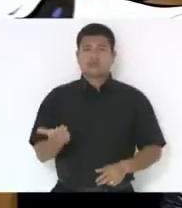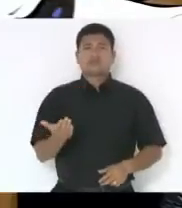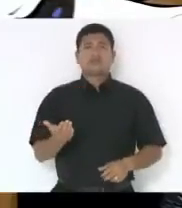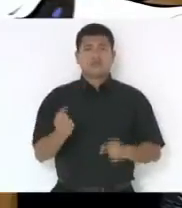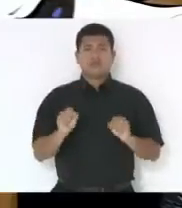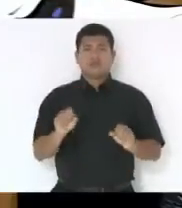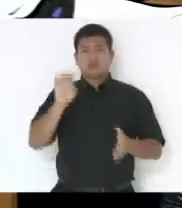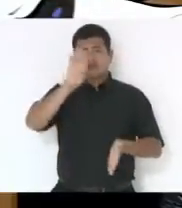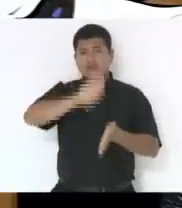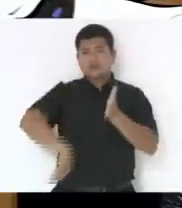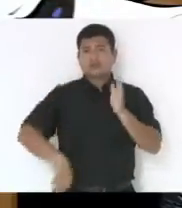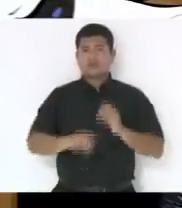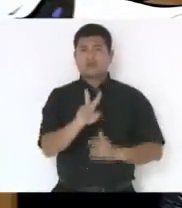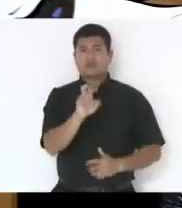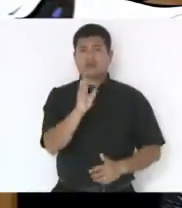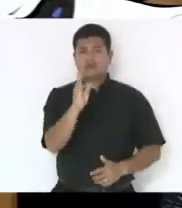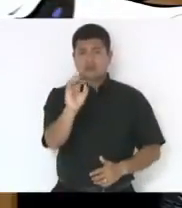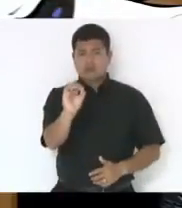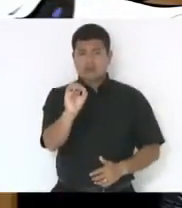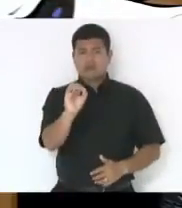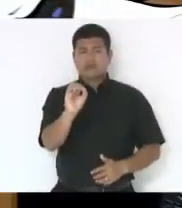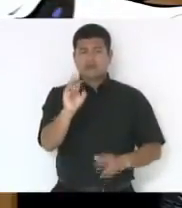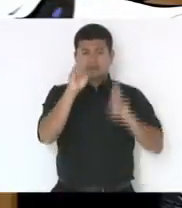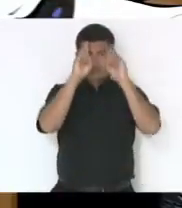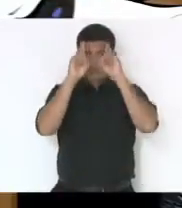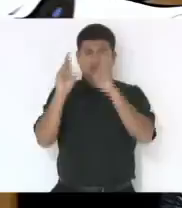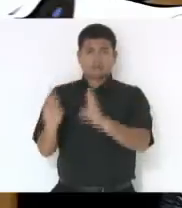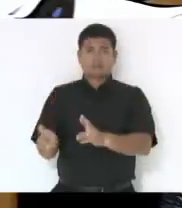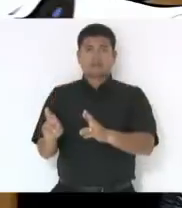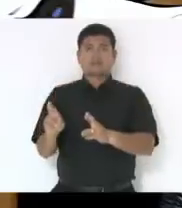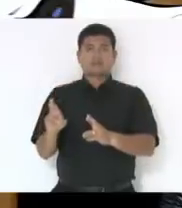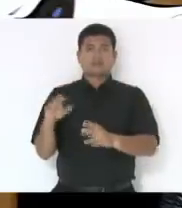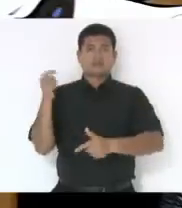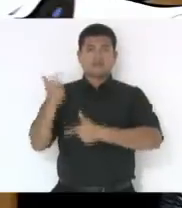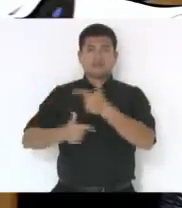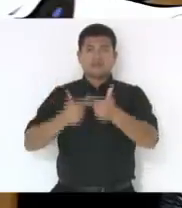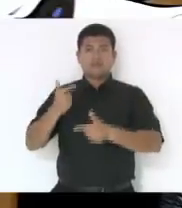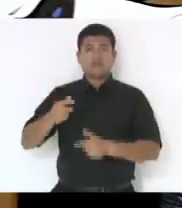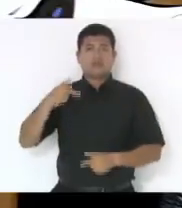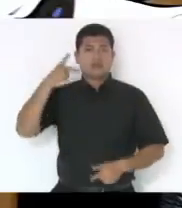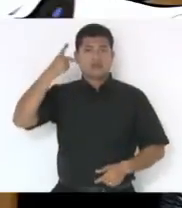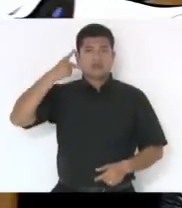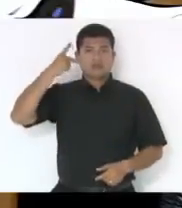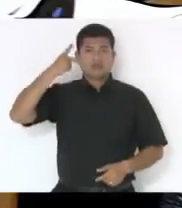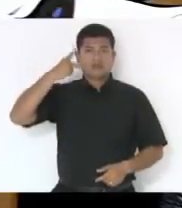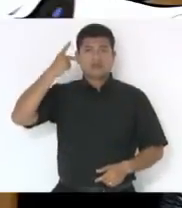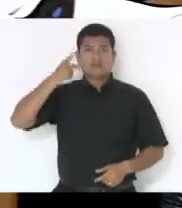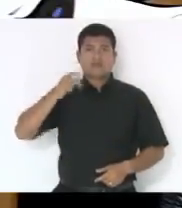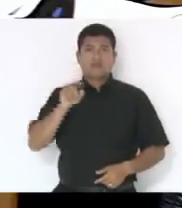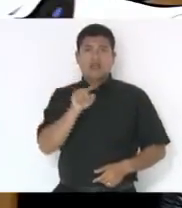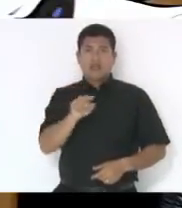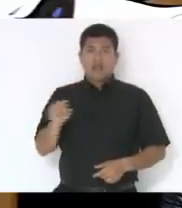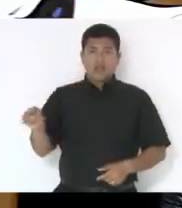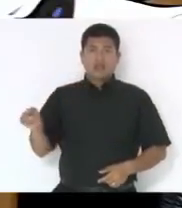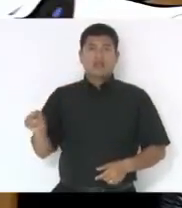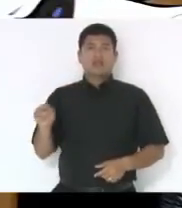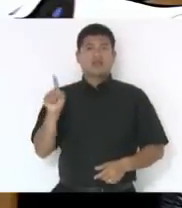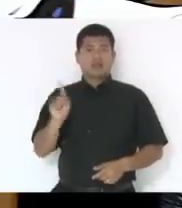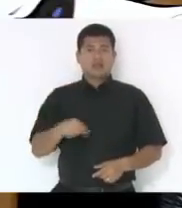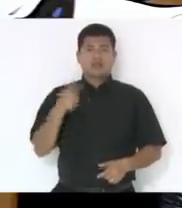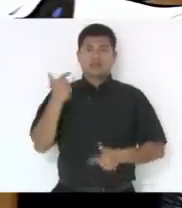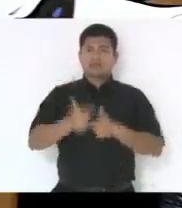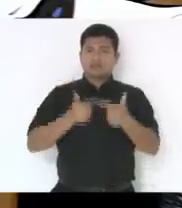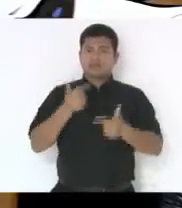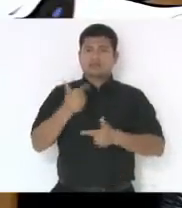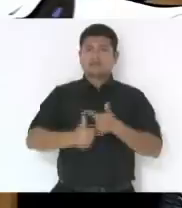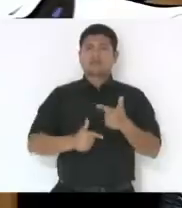o veto em respeito ao trabalho do parlamentar. Esse é um trabalho em